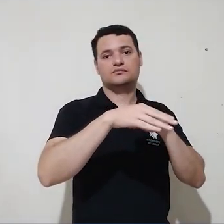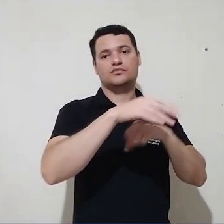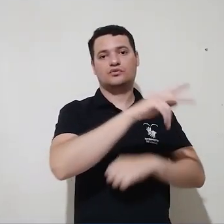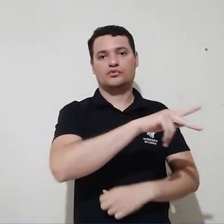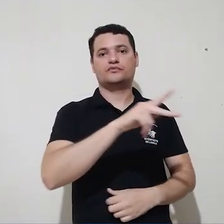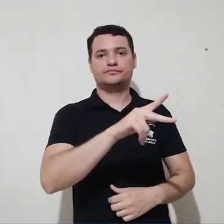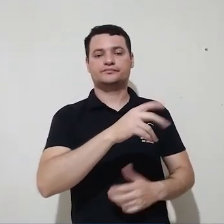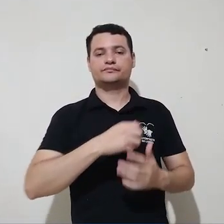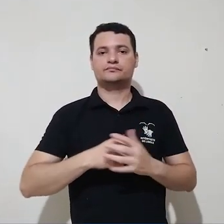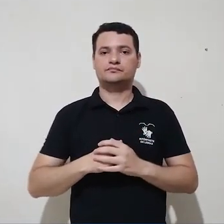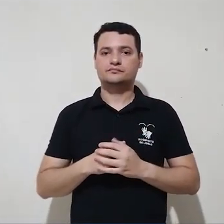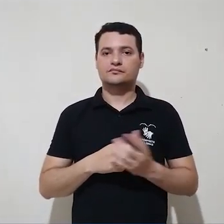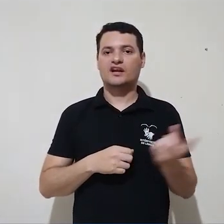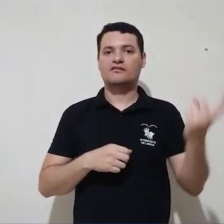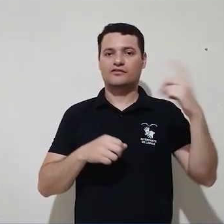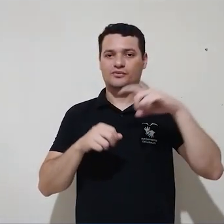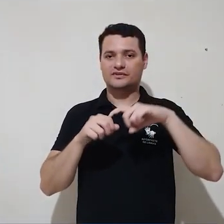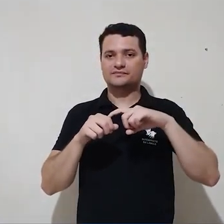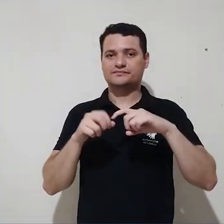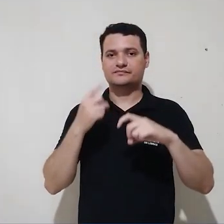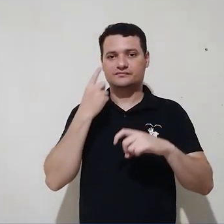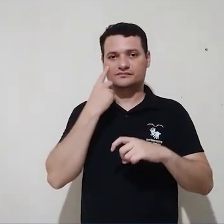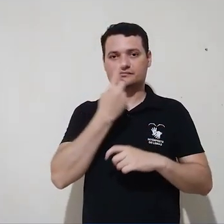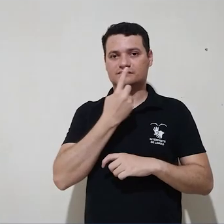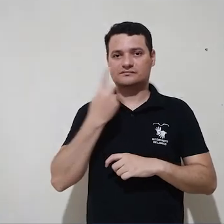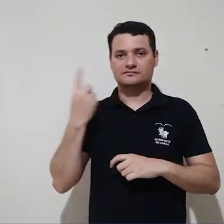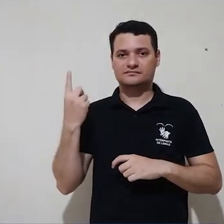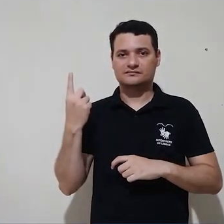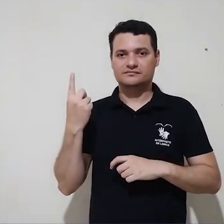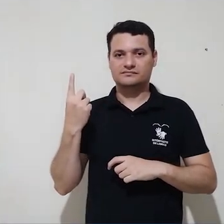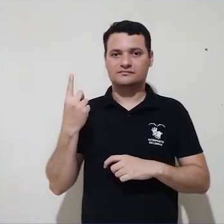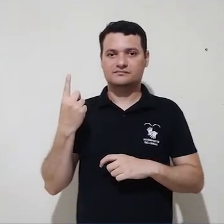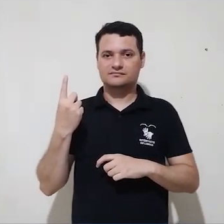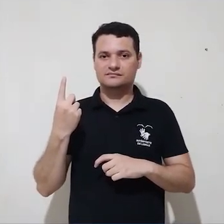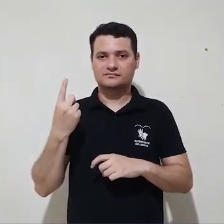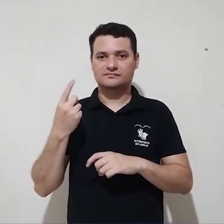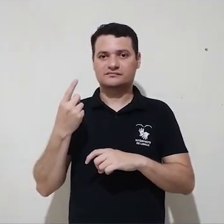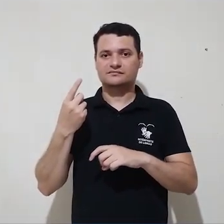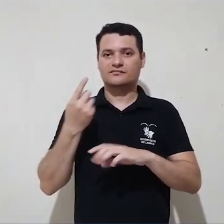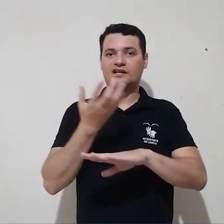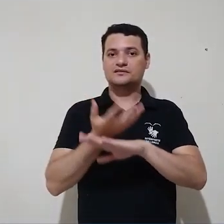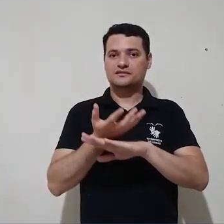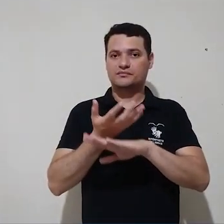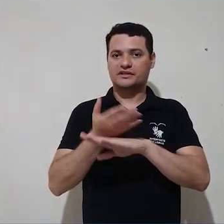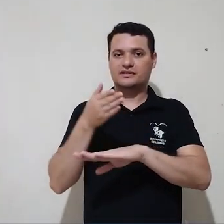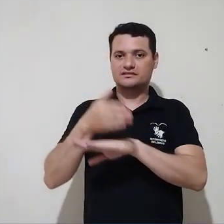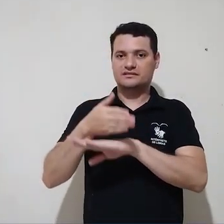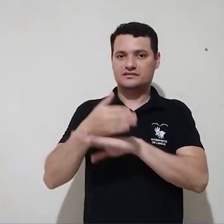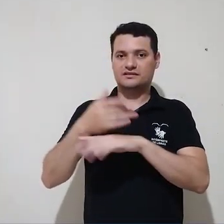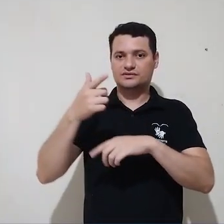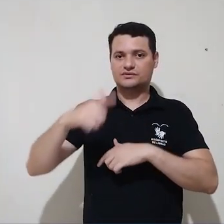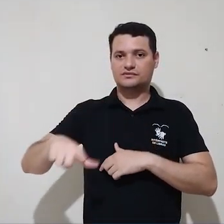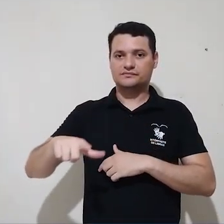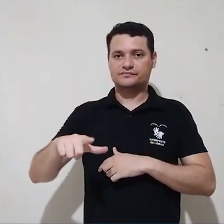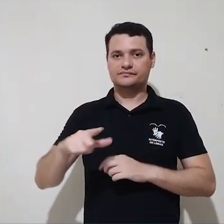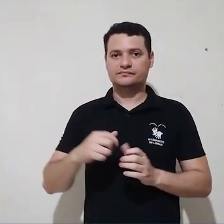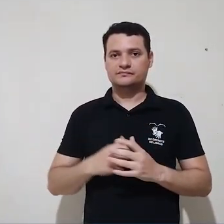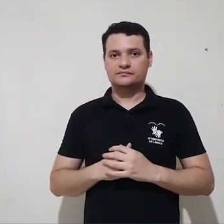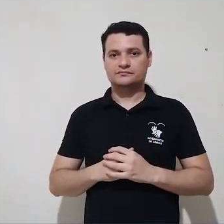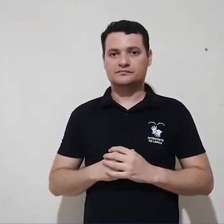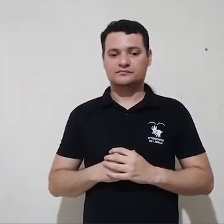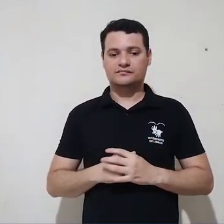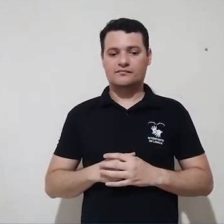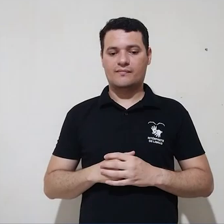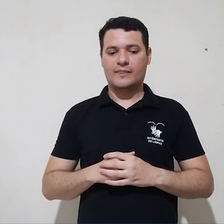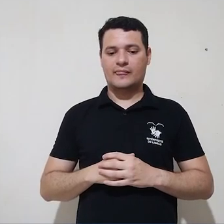por exemplo, enviar mensagens para ele. clicar em voltar e vamos acessar a disciplina novamente.